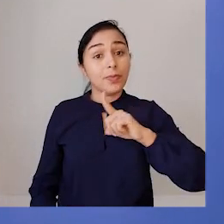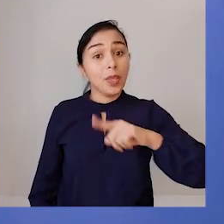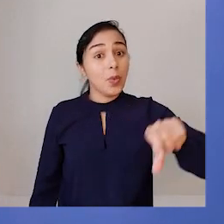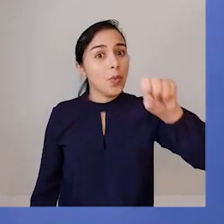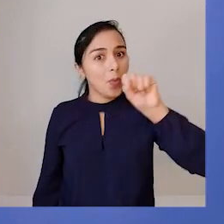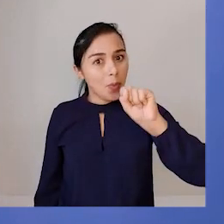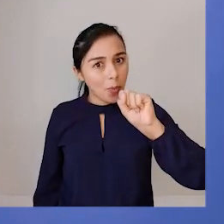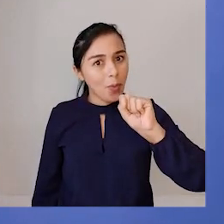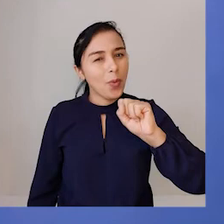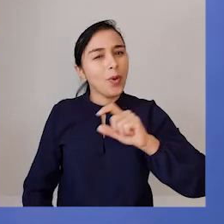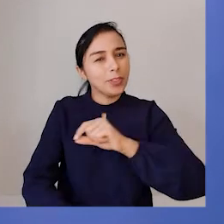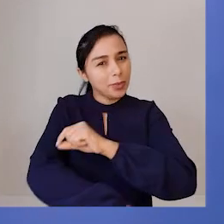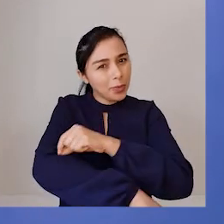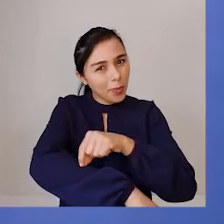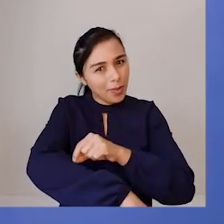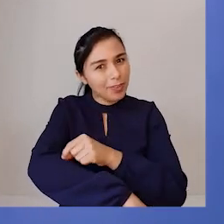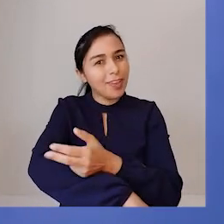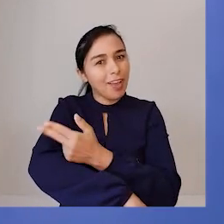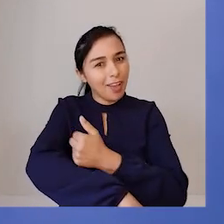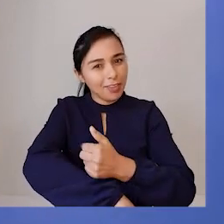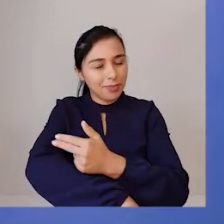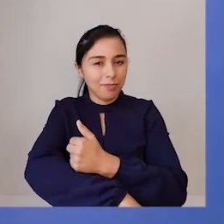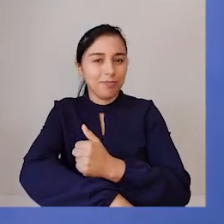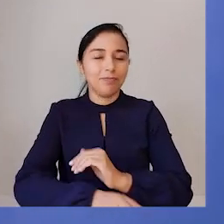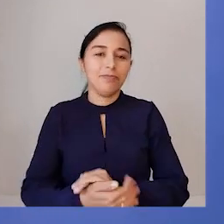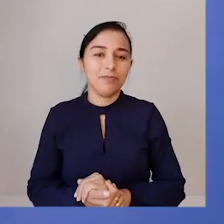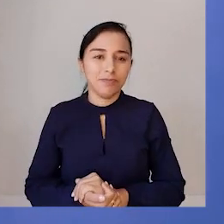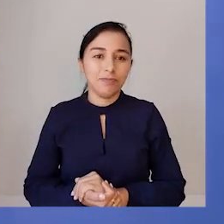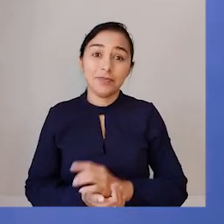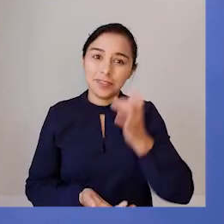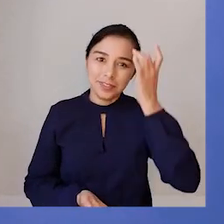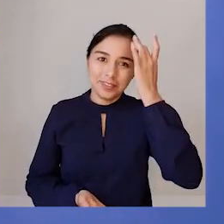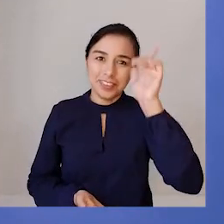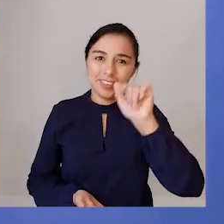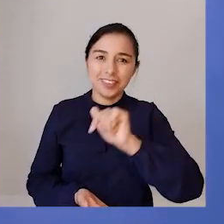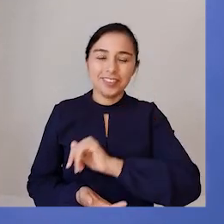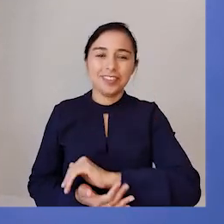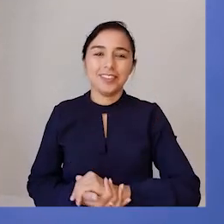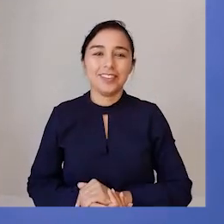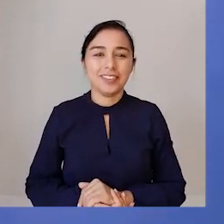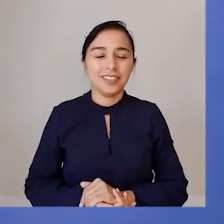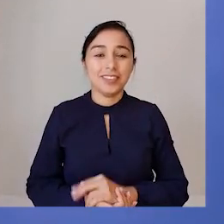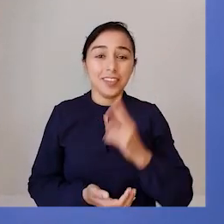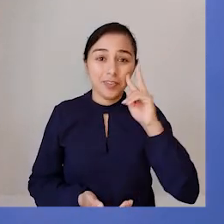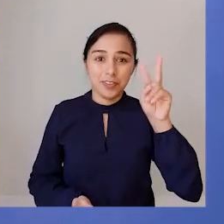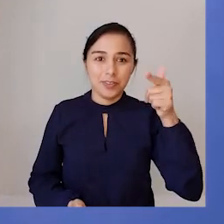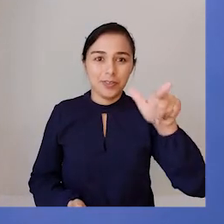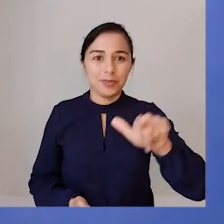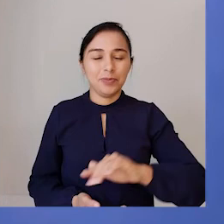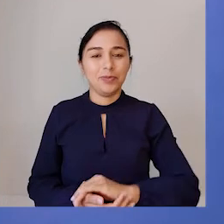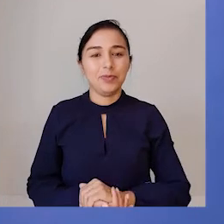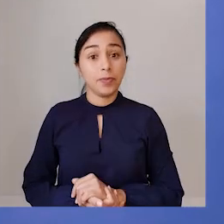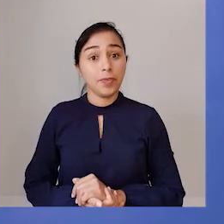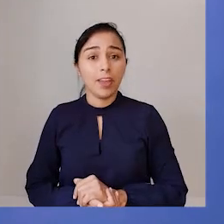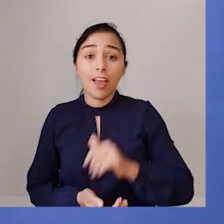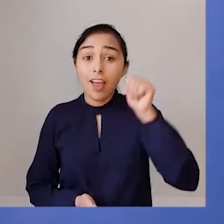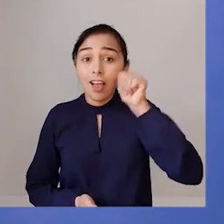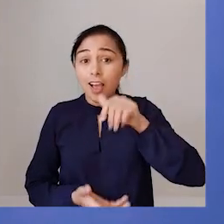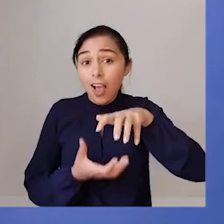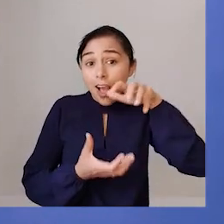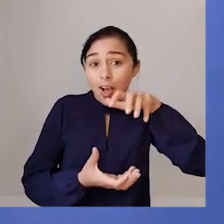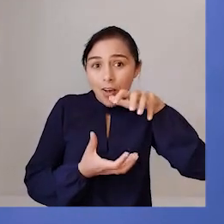oito tatuagens até o momento. Facinho, né? Vamos para mais uma? A